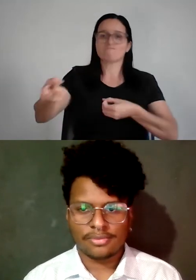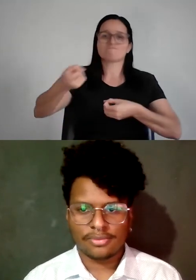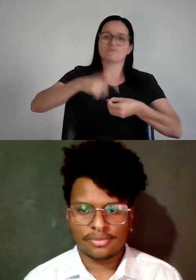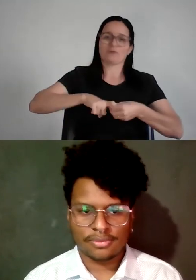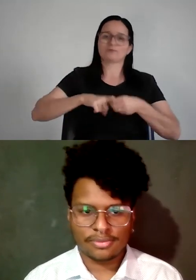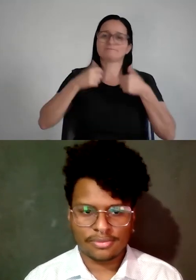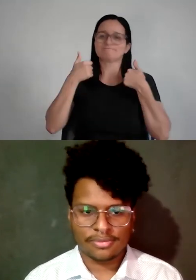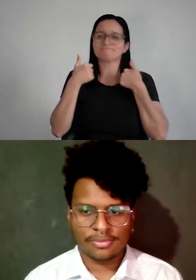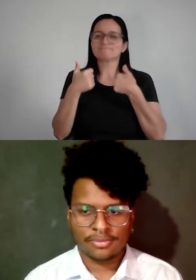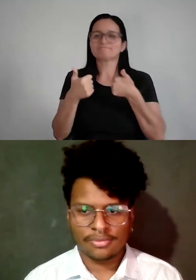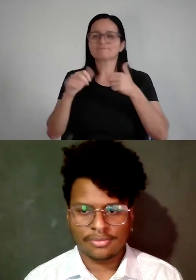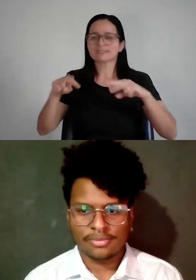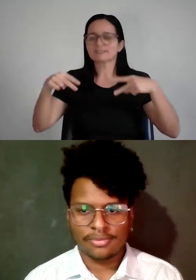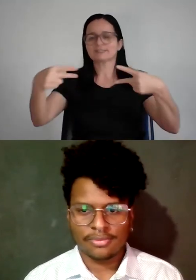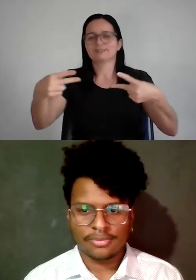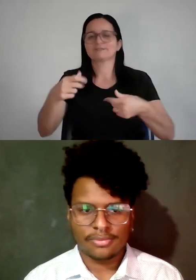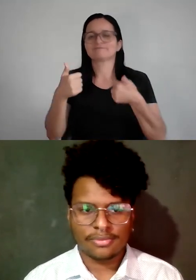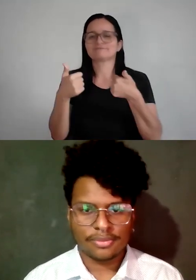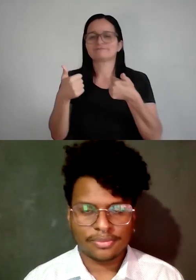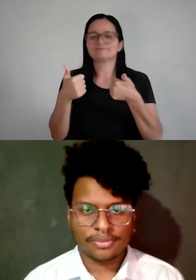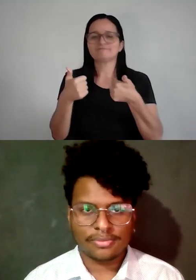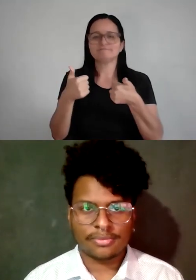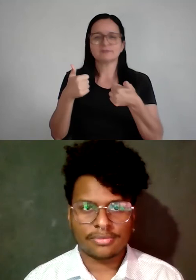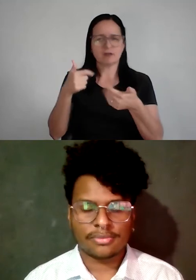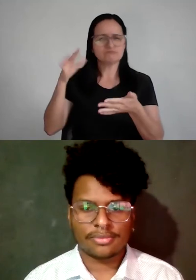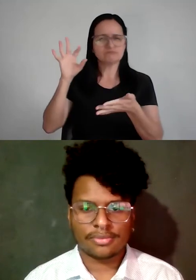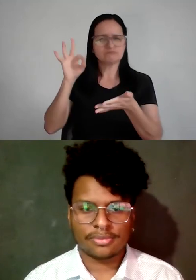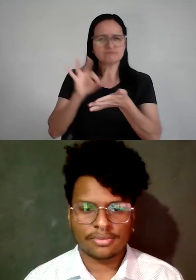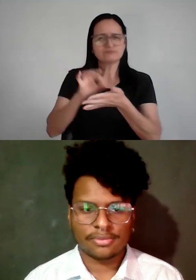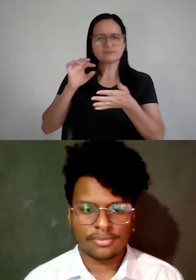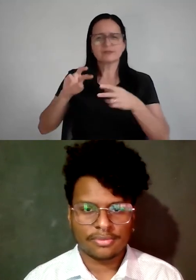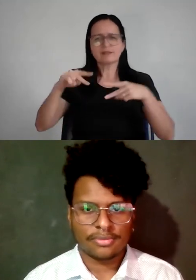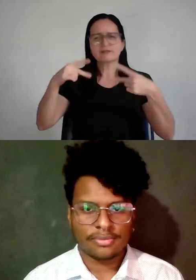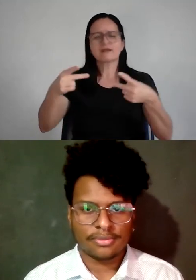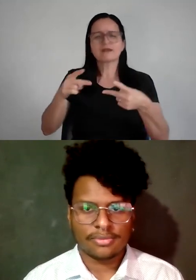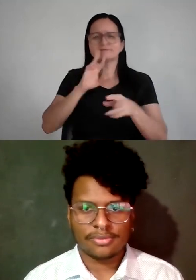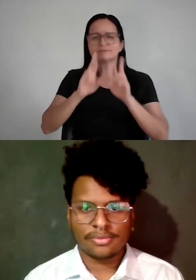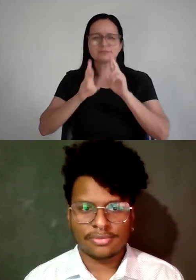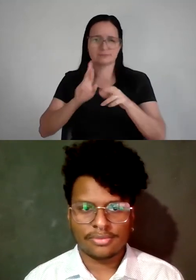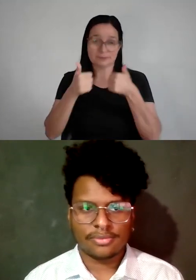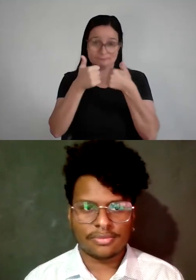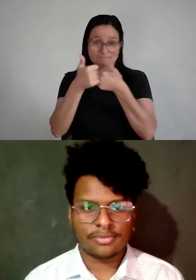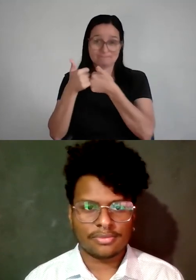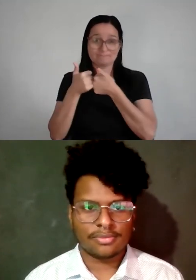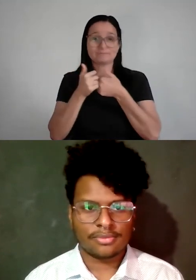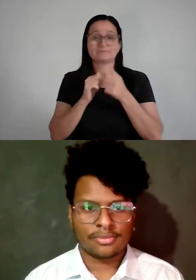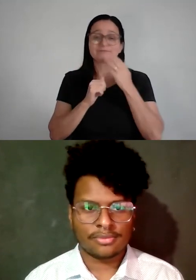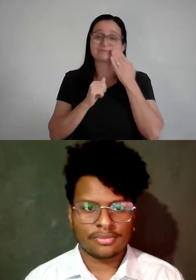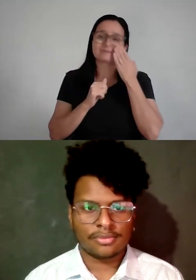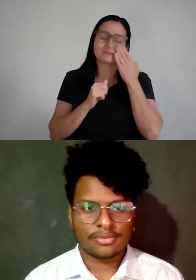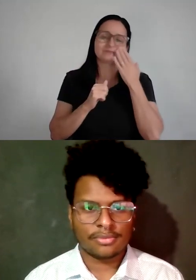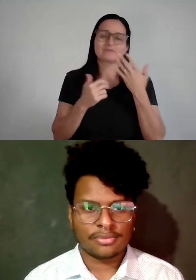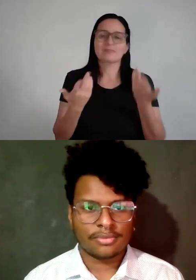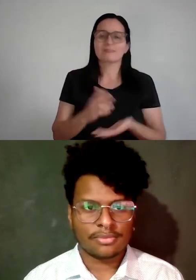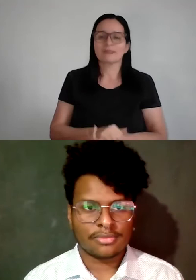Colocou o link aí? Colocou. Galera, acessa lá, responde, dá o seu feedback para a gente. Aline, eu